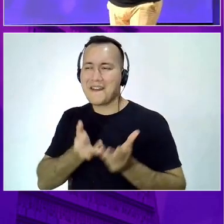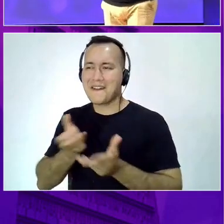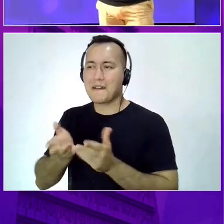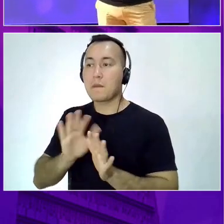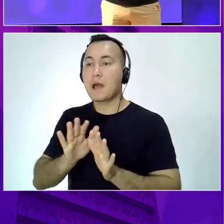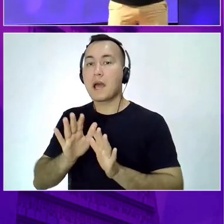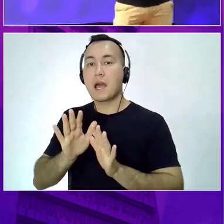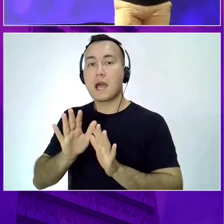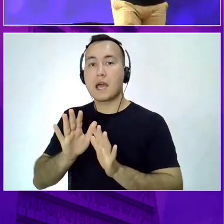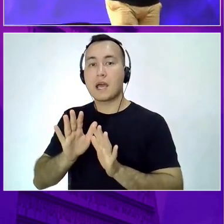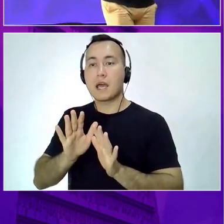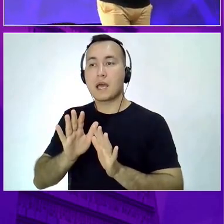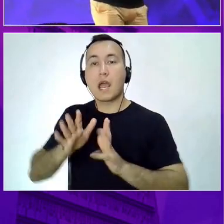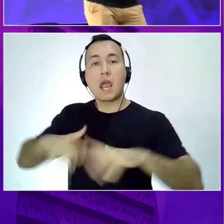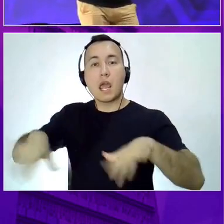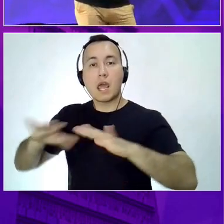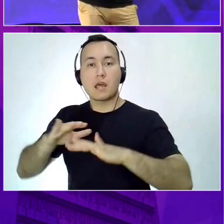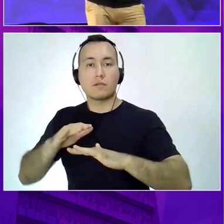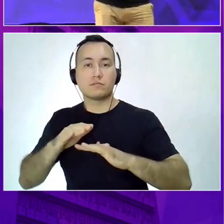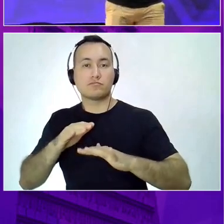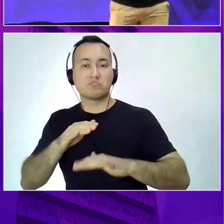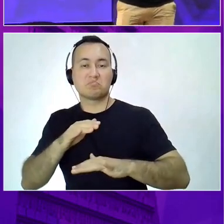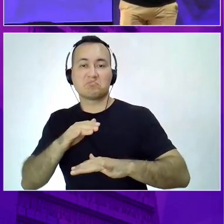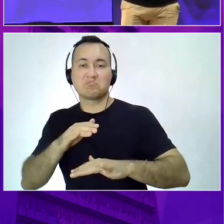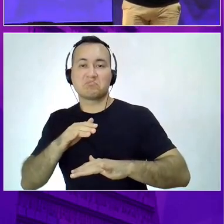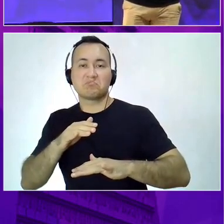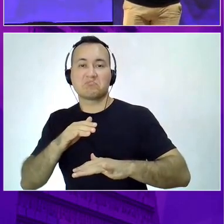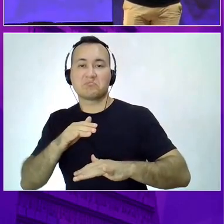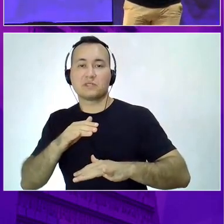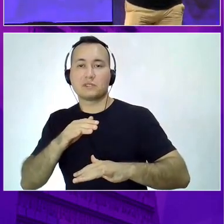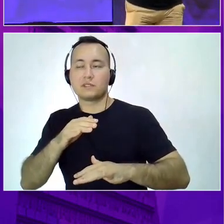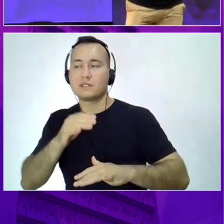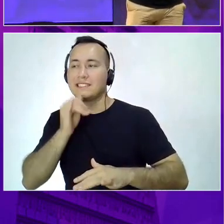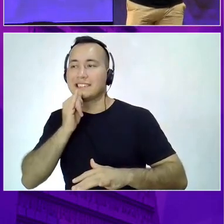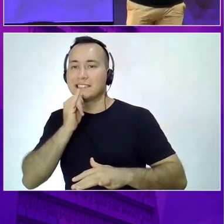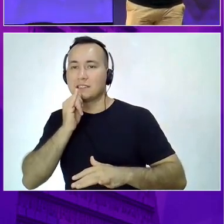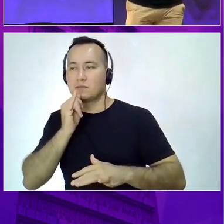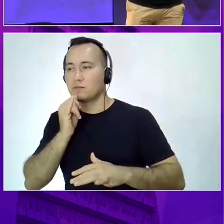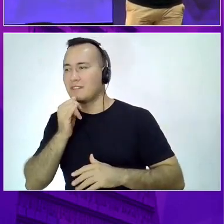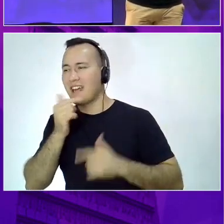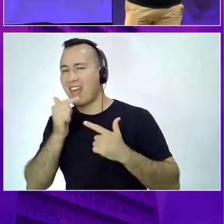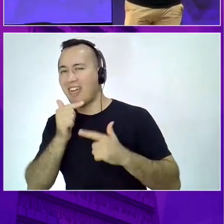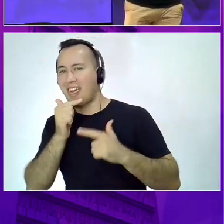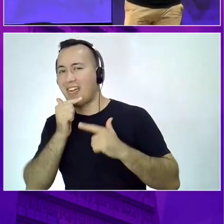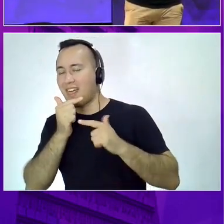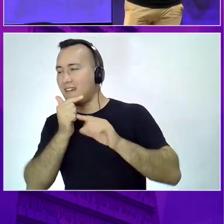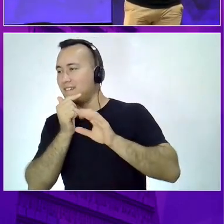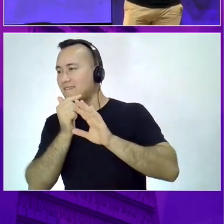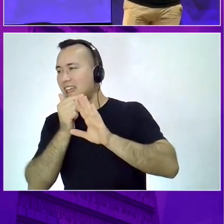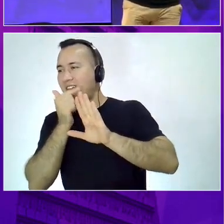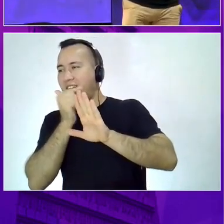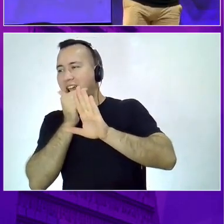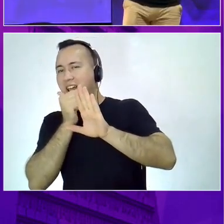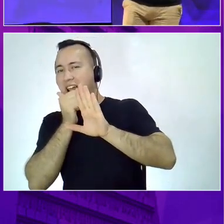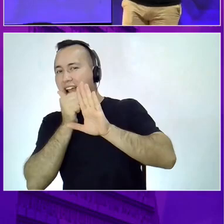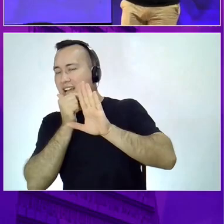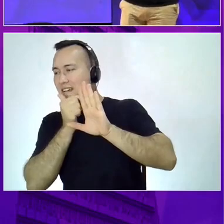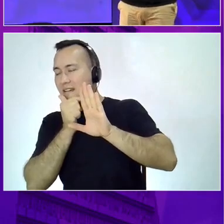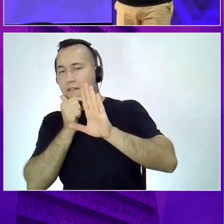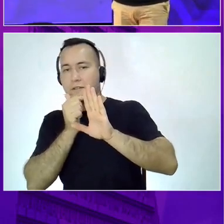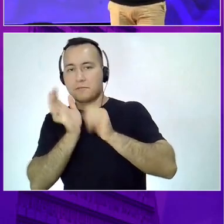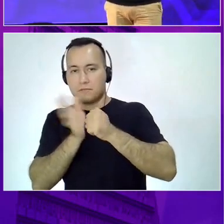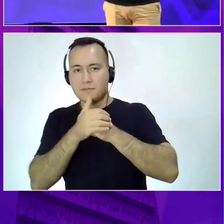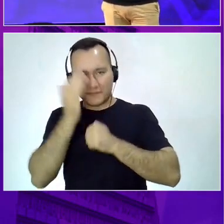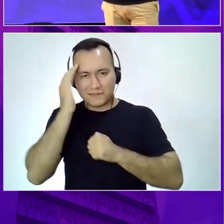respeito, as pessoas vão achar que você fazer é tua obrigação. Você fazer é negócio que não é para você fazer,